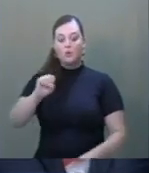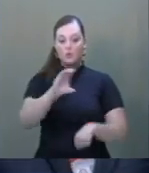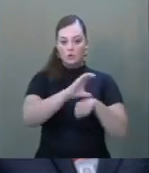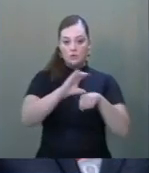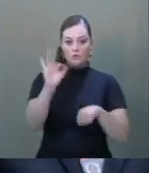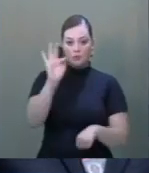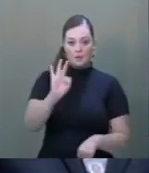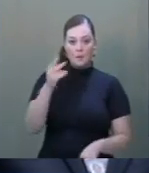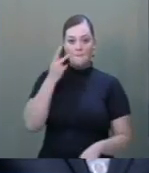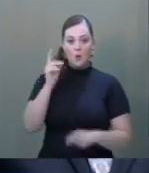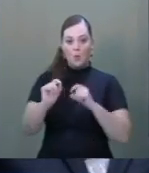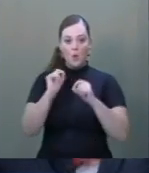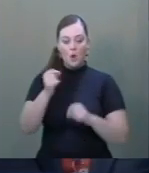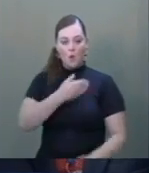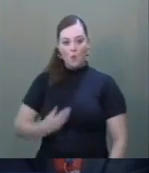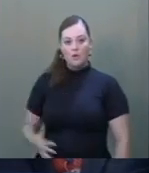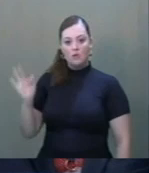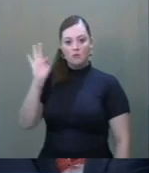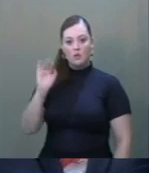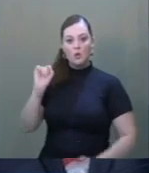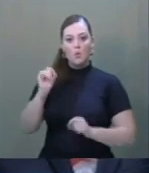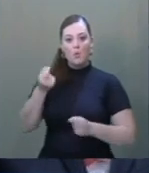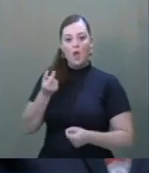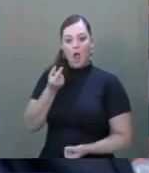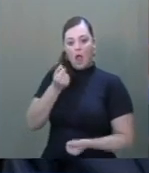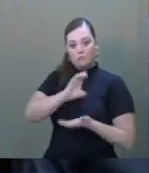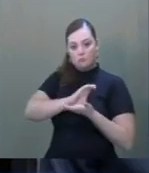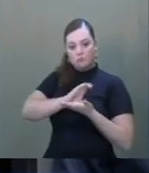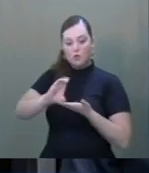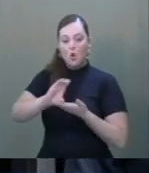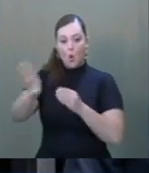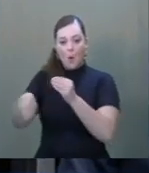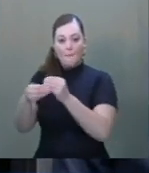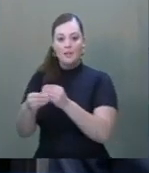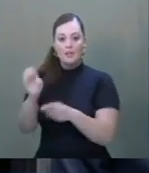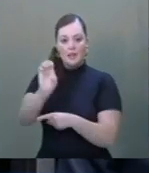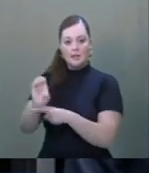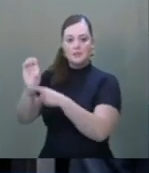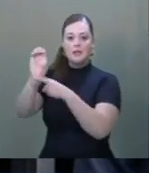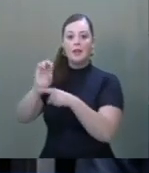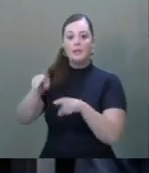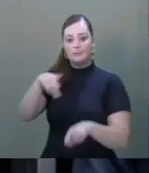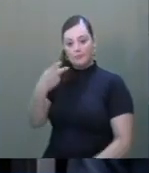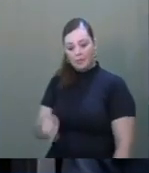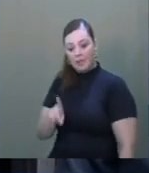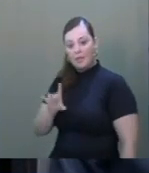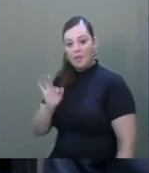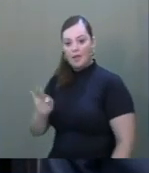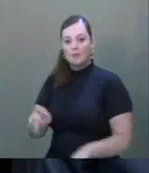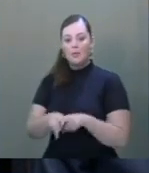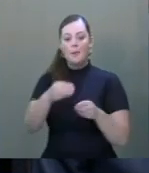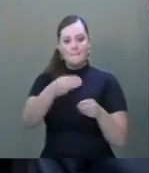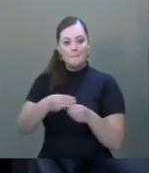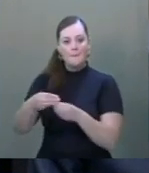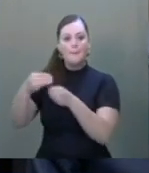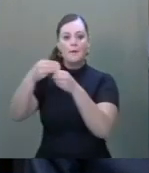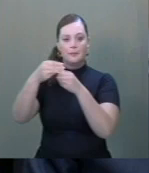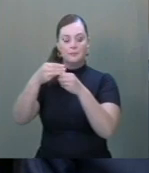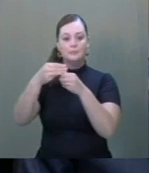para que a União preste assistência financeira complementar aos Estados, ao Distrito Federal, aos Municípios